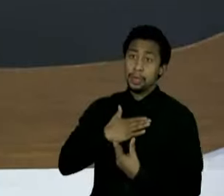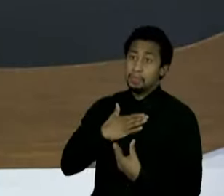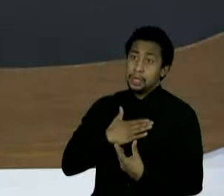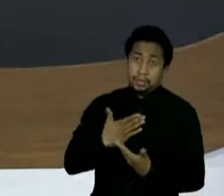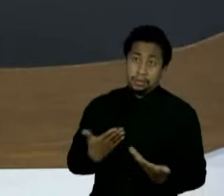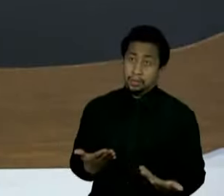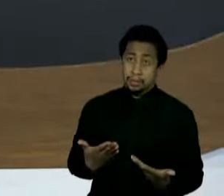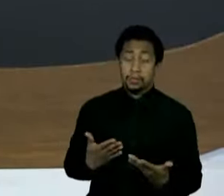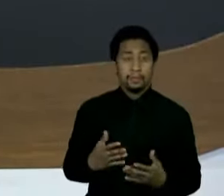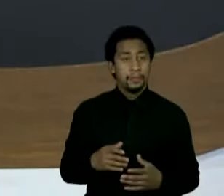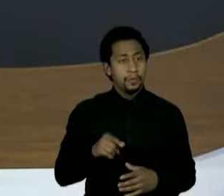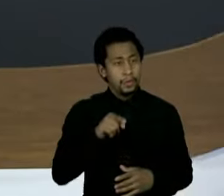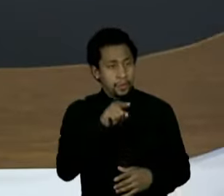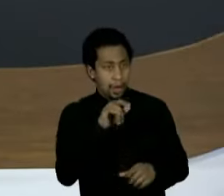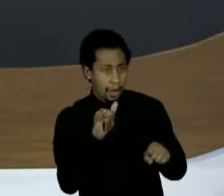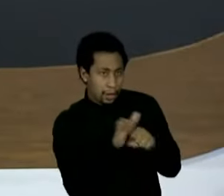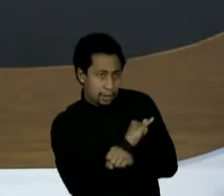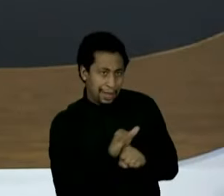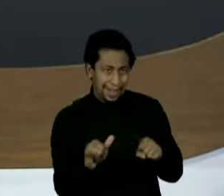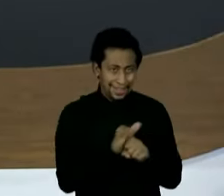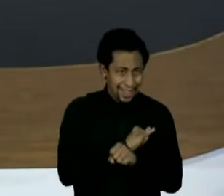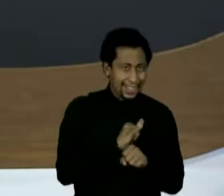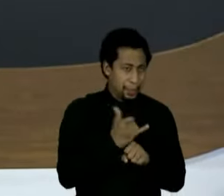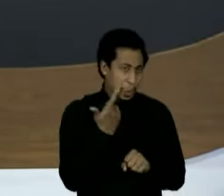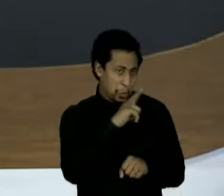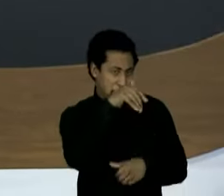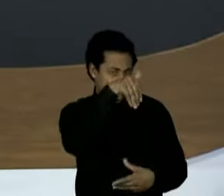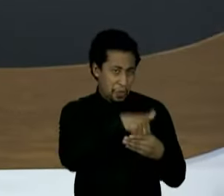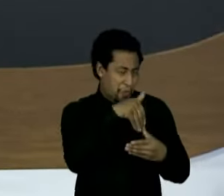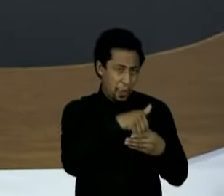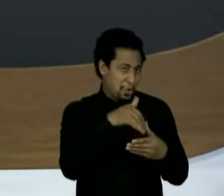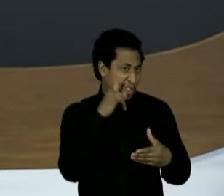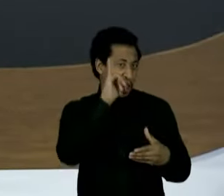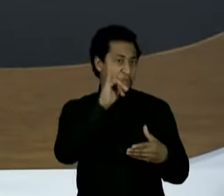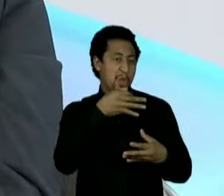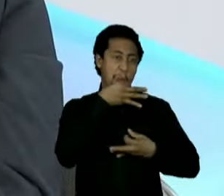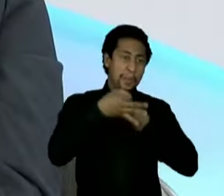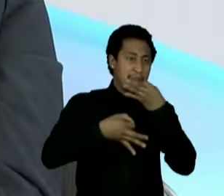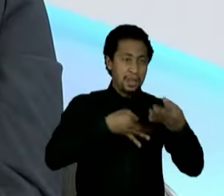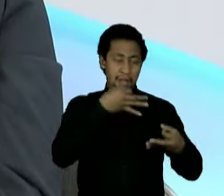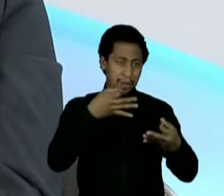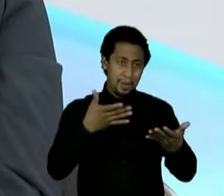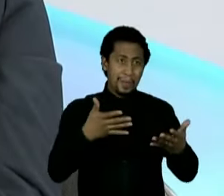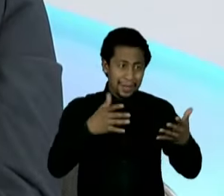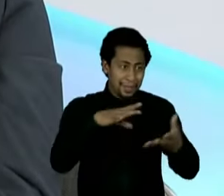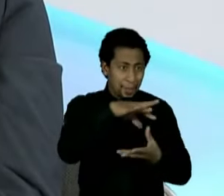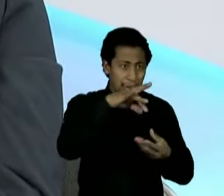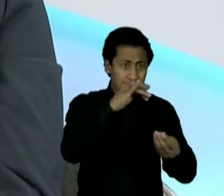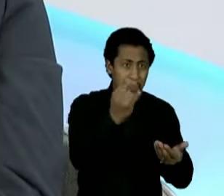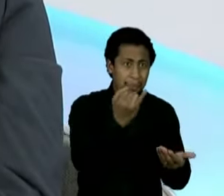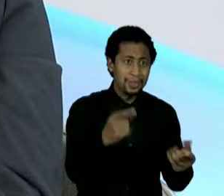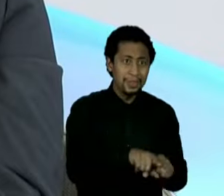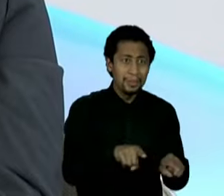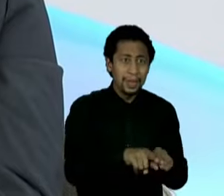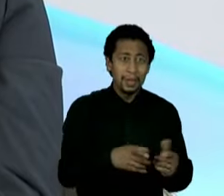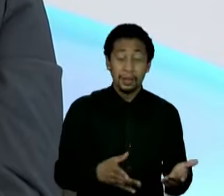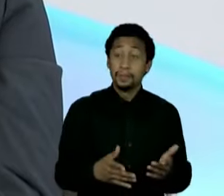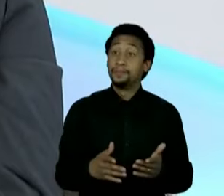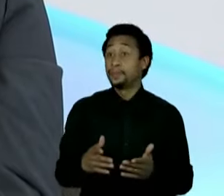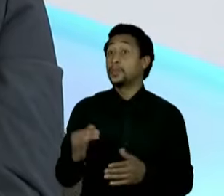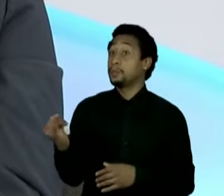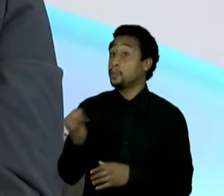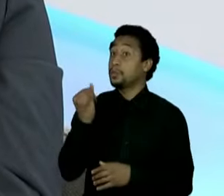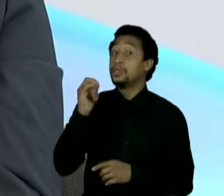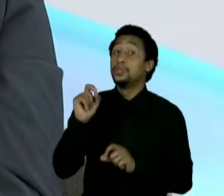Mas essa conveniência justifica deixar de se posicionar quando a questão da democracia está em jogo? Eu acho que o que justifica, Vera, é a fome,